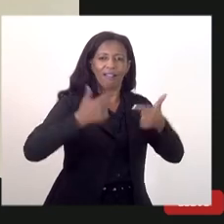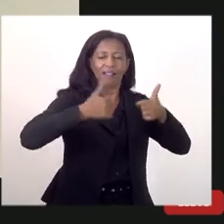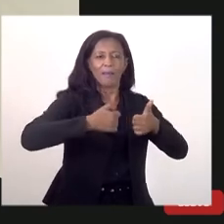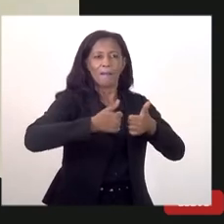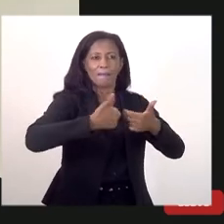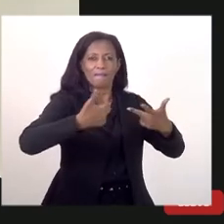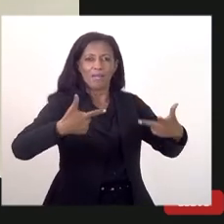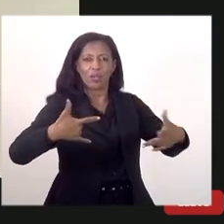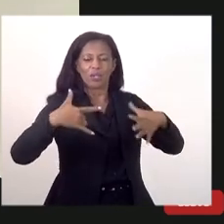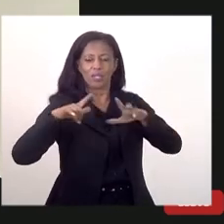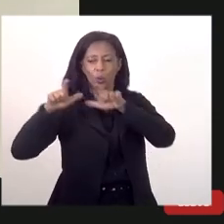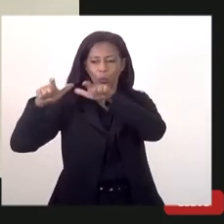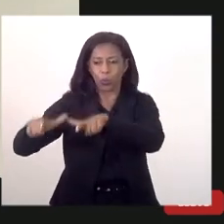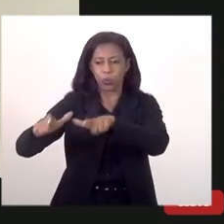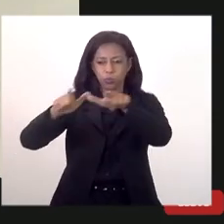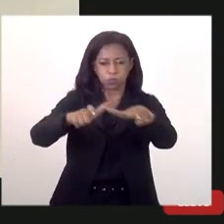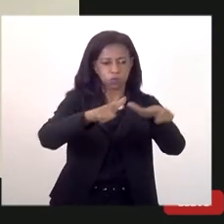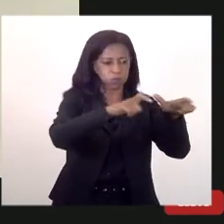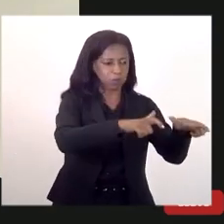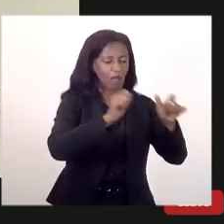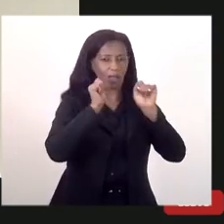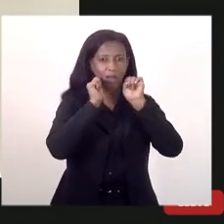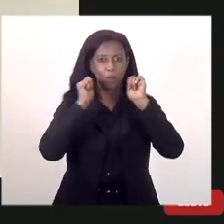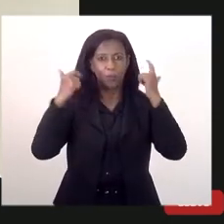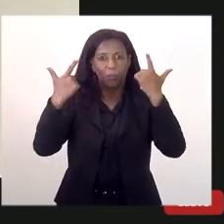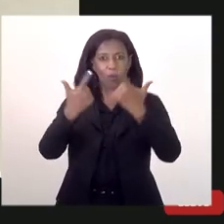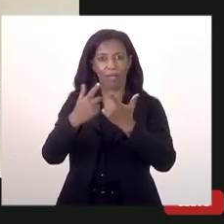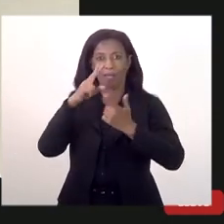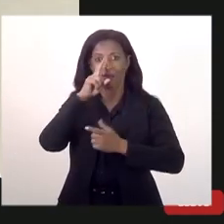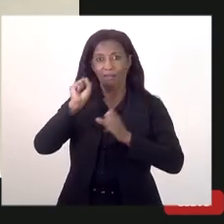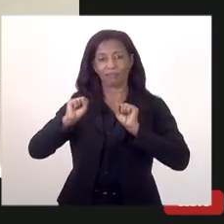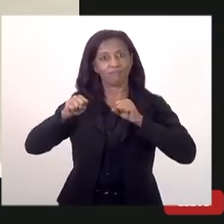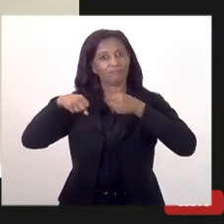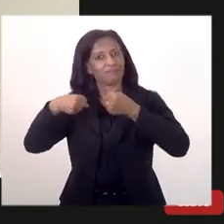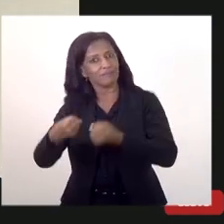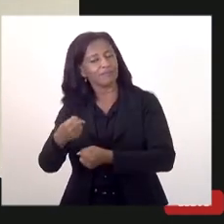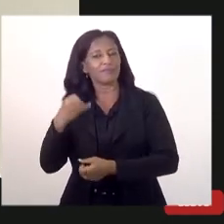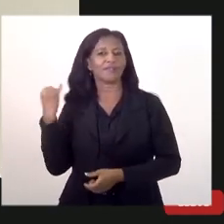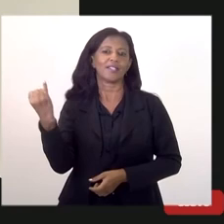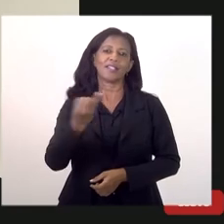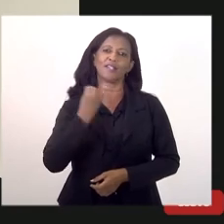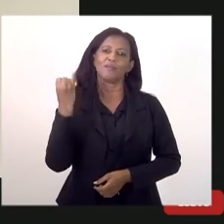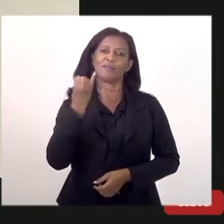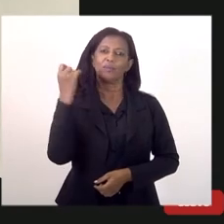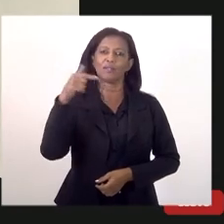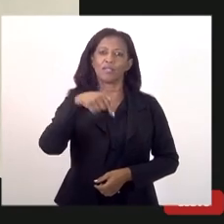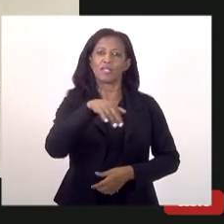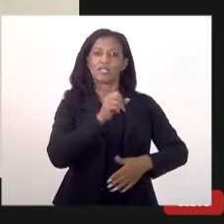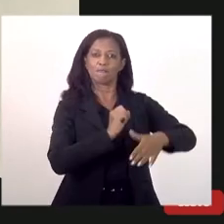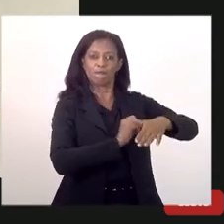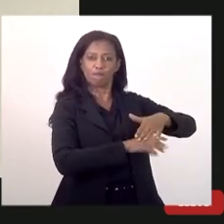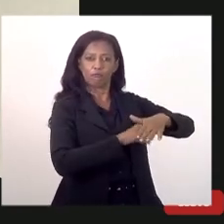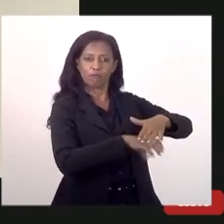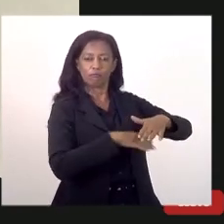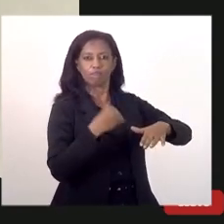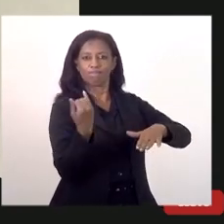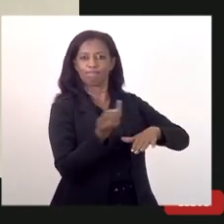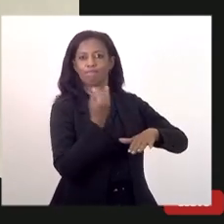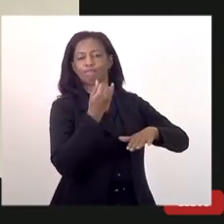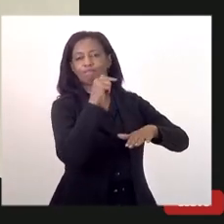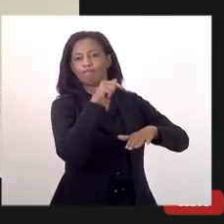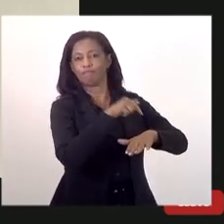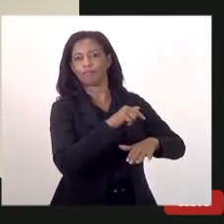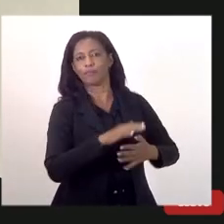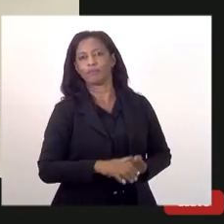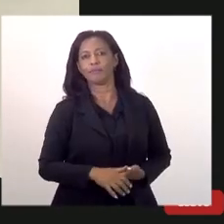espaços da Assembleia Legislativa reforça a importância desse papel desse fundo então queria muito